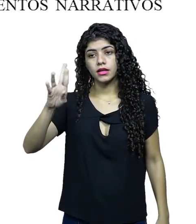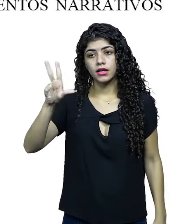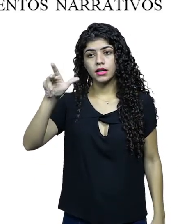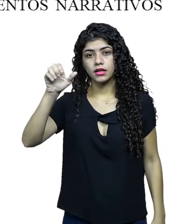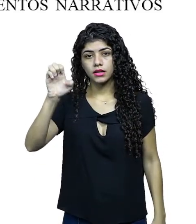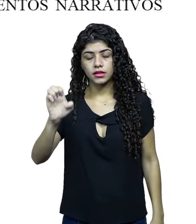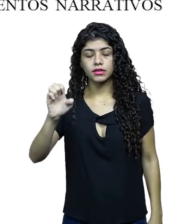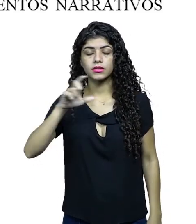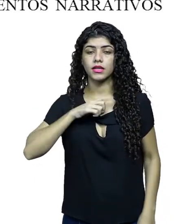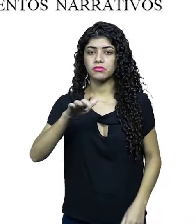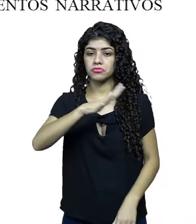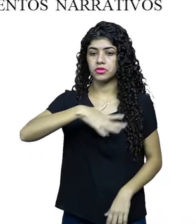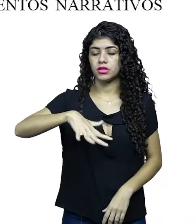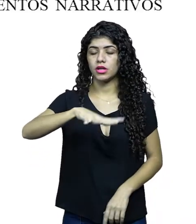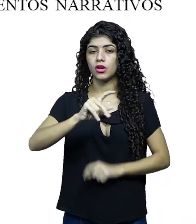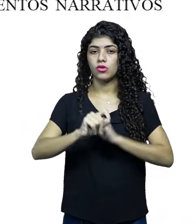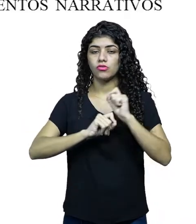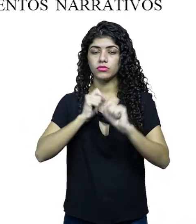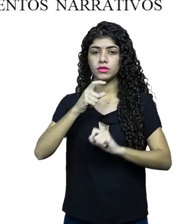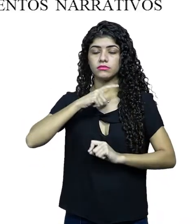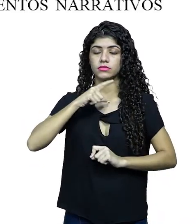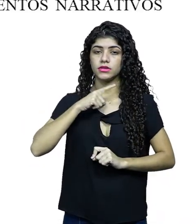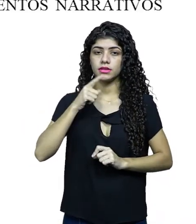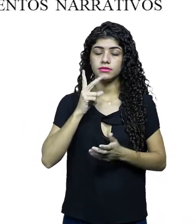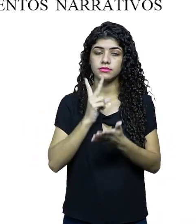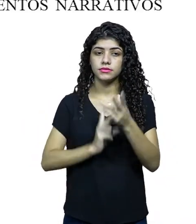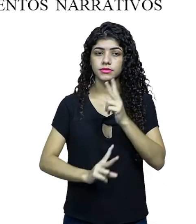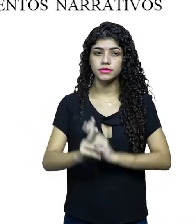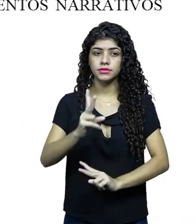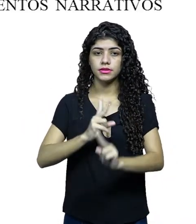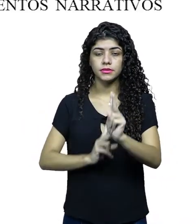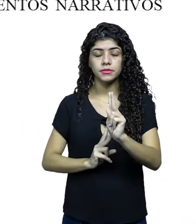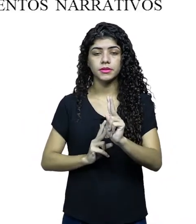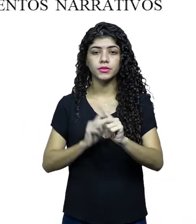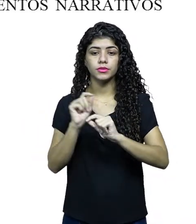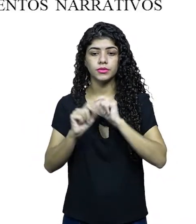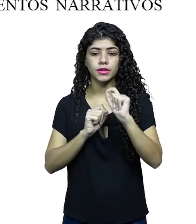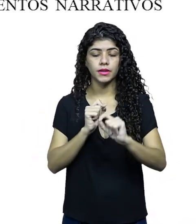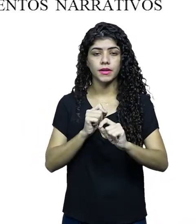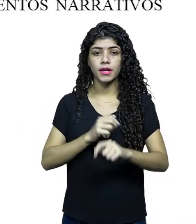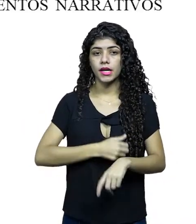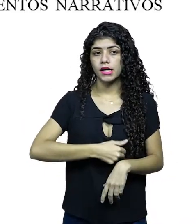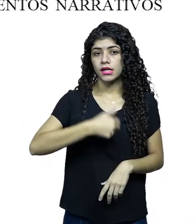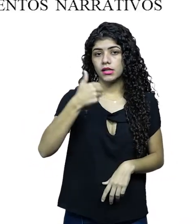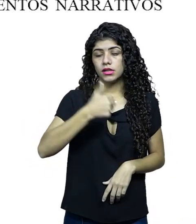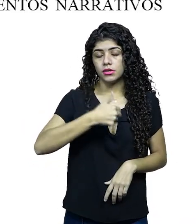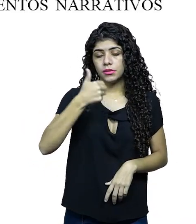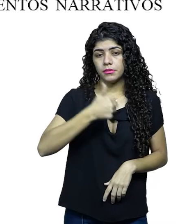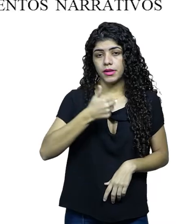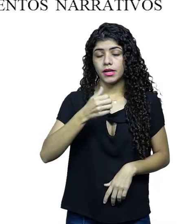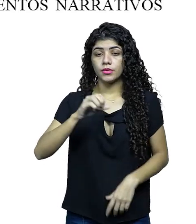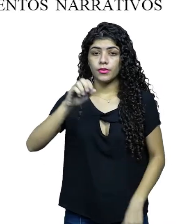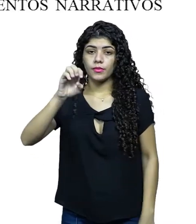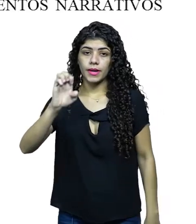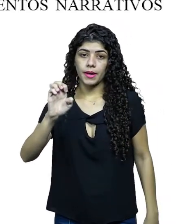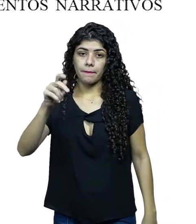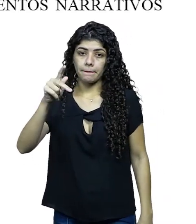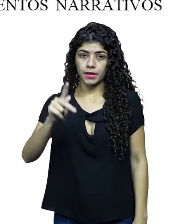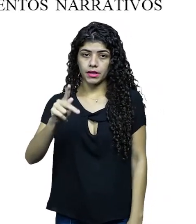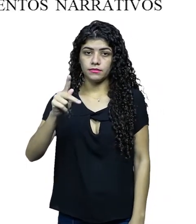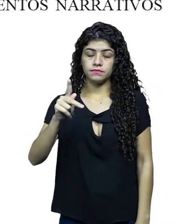obra seriada, de série, em geral, exige-se o primeiro